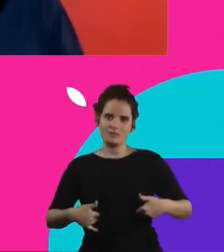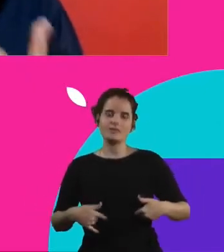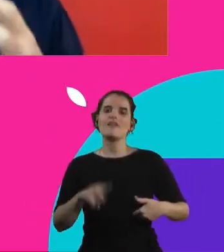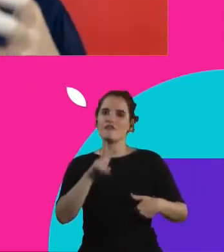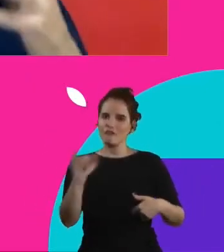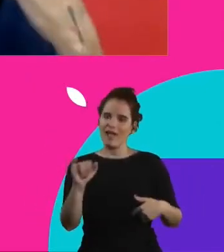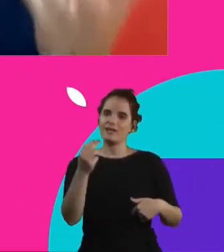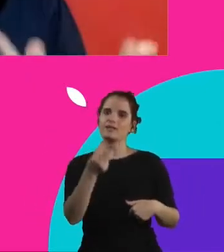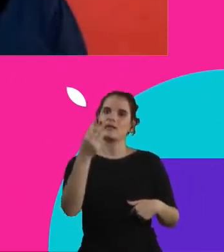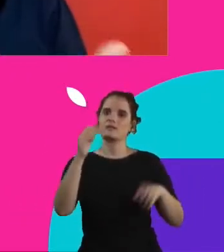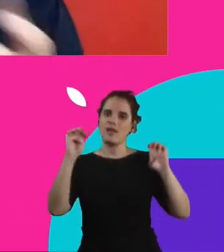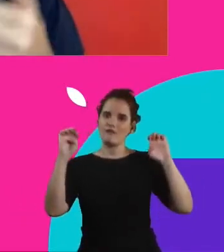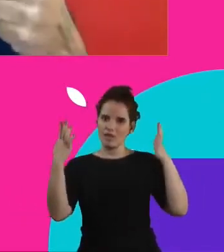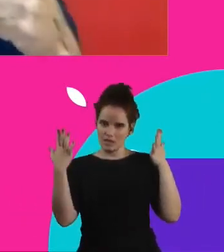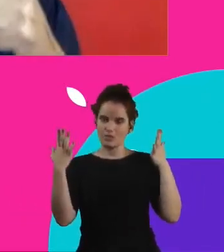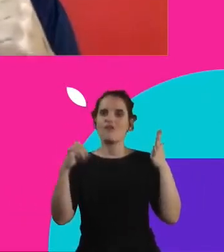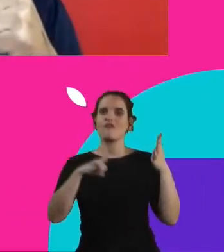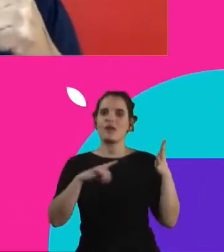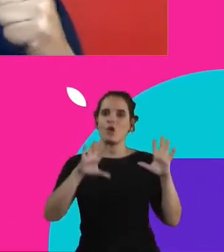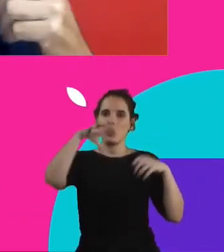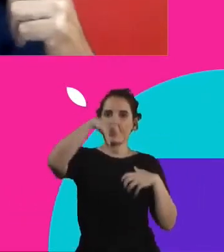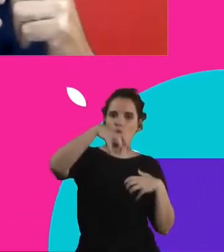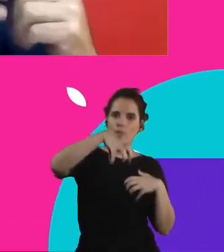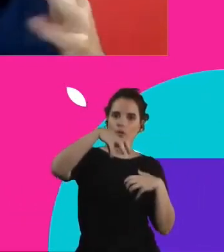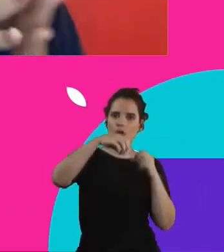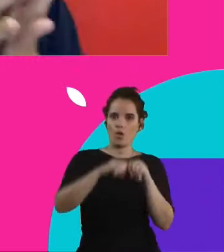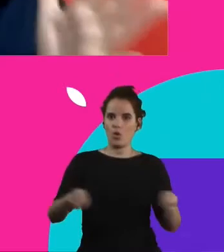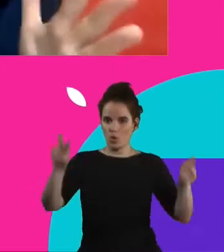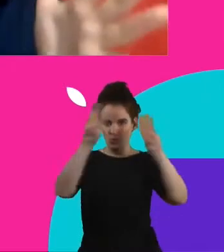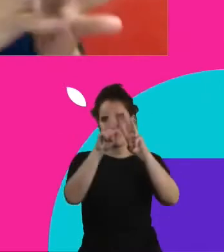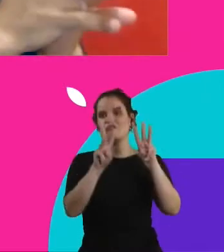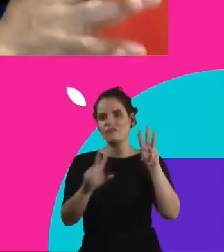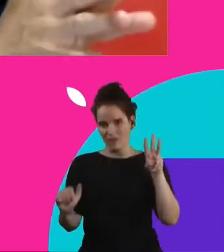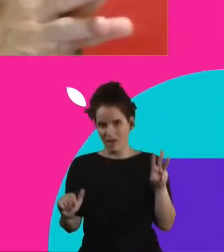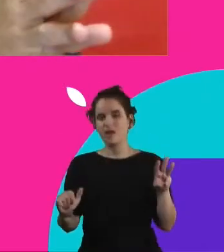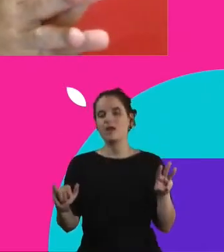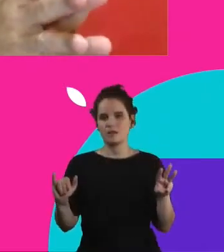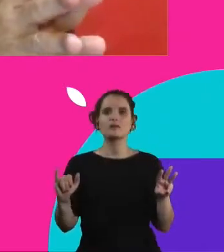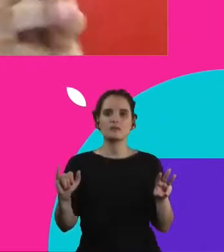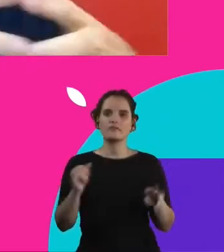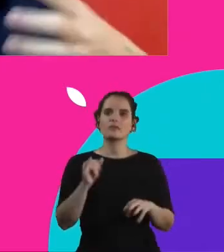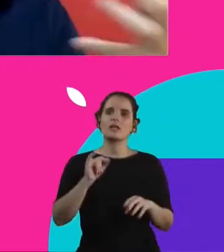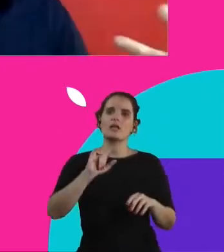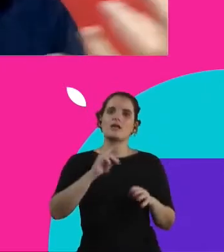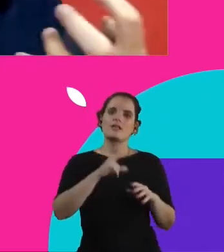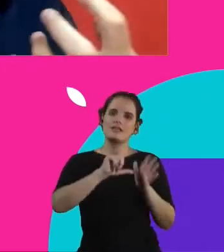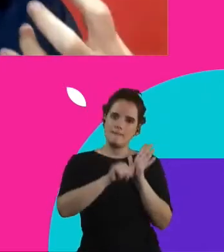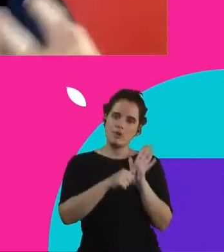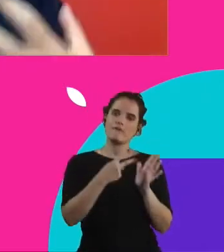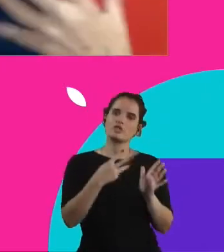2021. A próxima cúpula das Nações Unidas, que agora continua, depois de 23 de setembro, toda essa